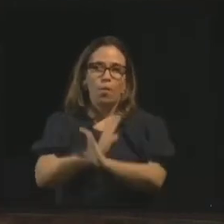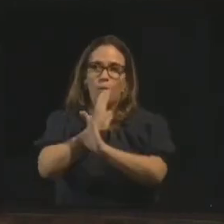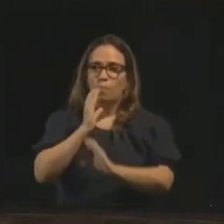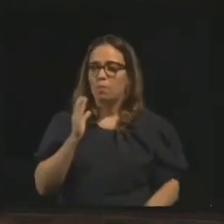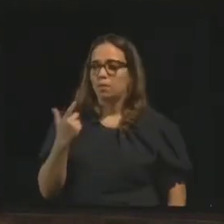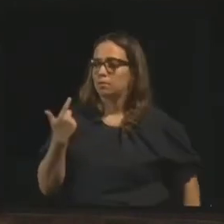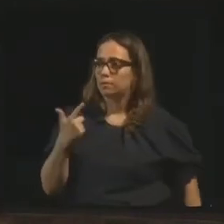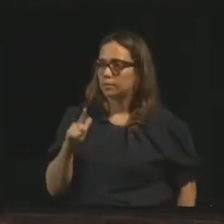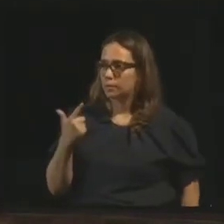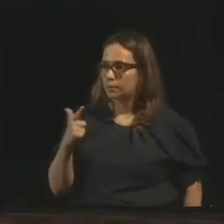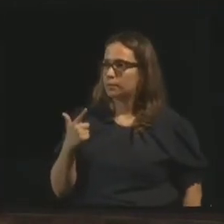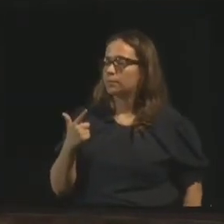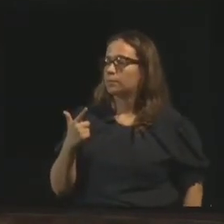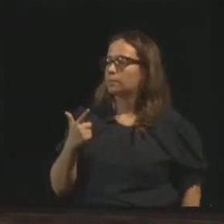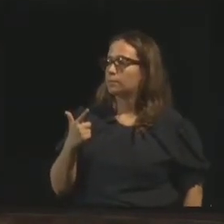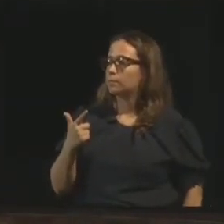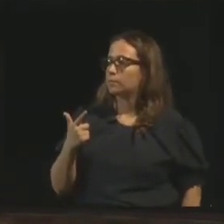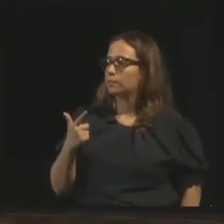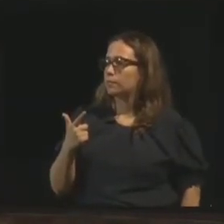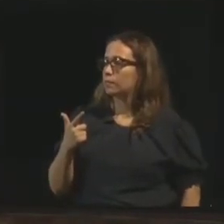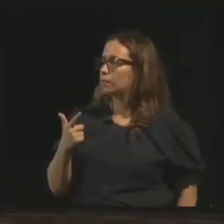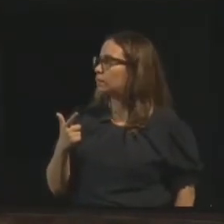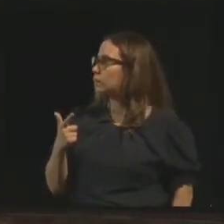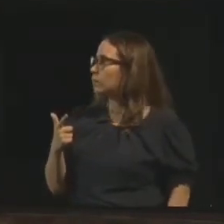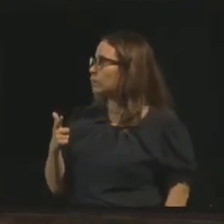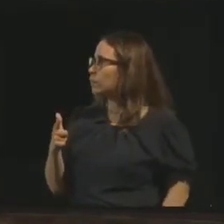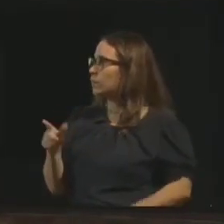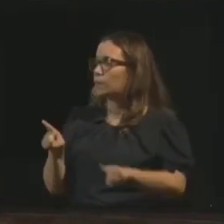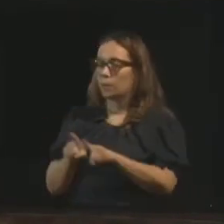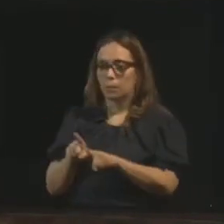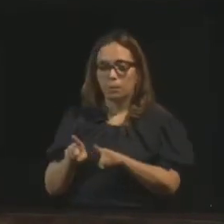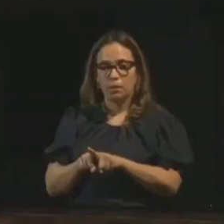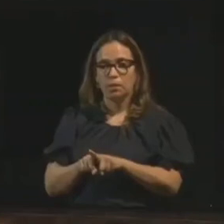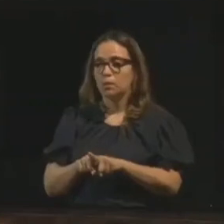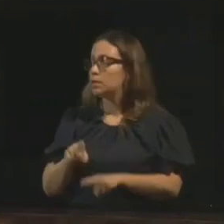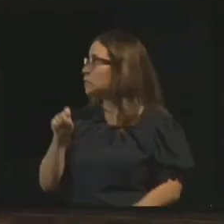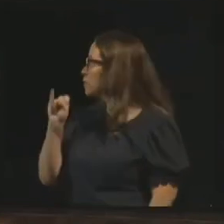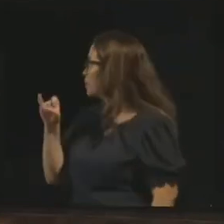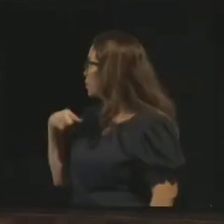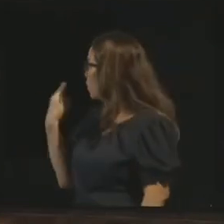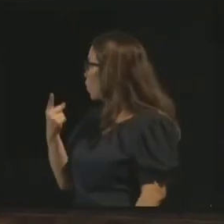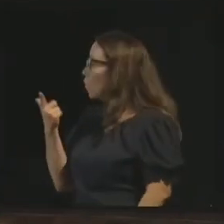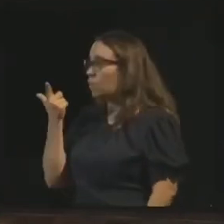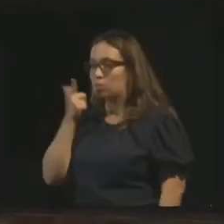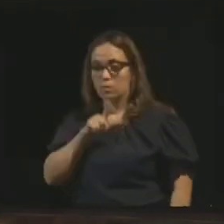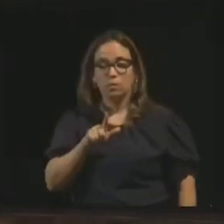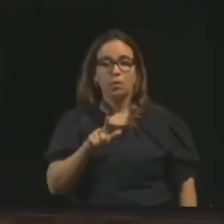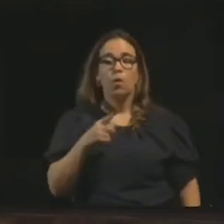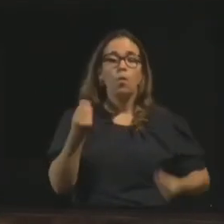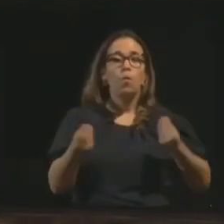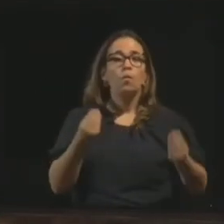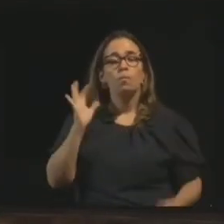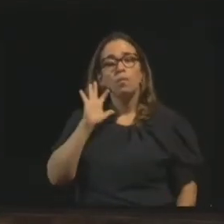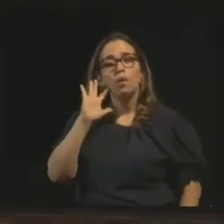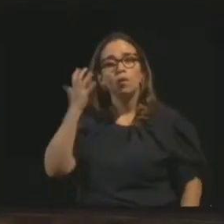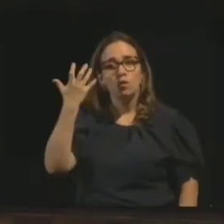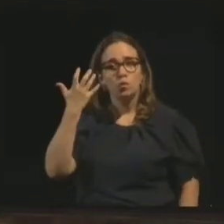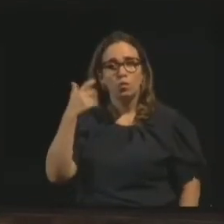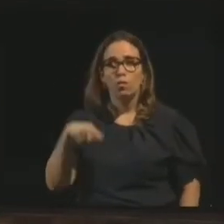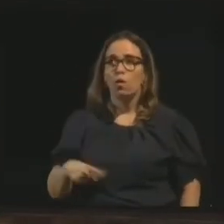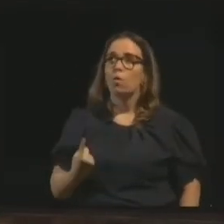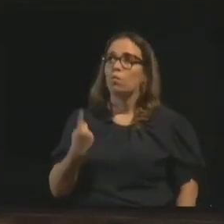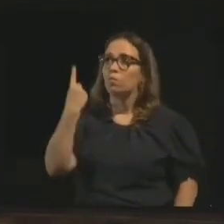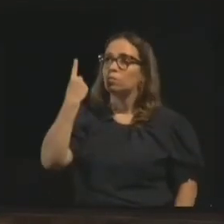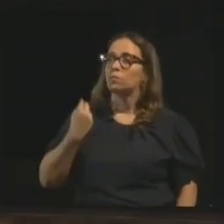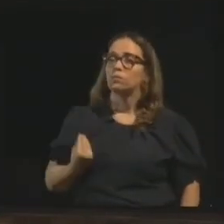equívocos e nossas dificuldades. E, muitas vezes, mesmo que consigamos, não teríamos como resolvê-los de uma única encarnação.